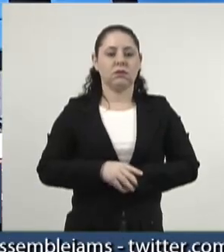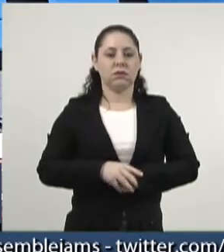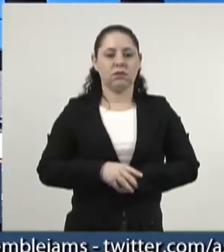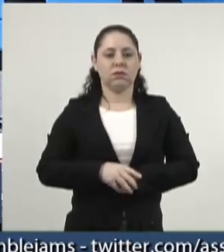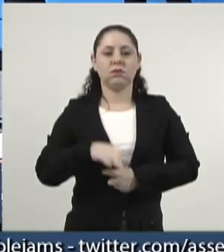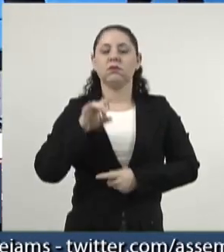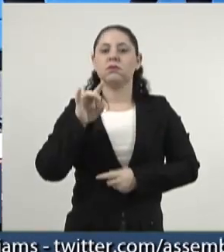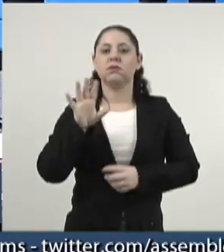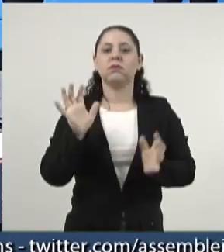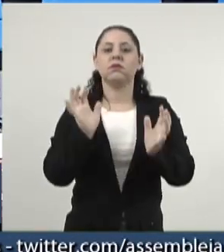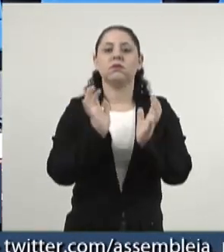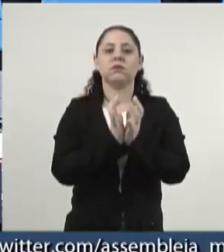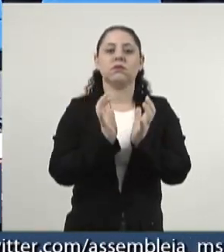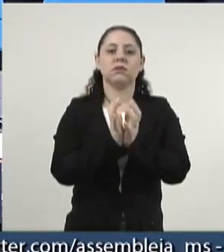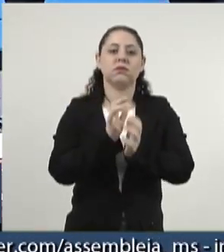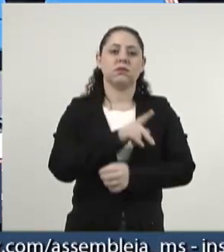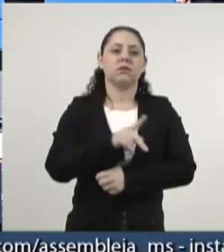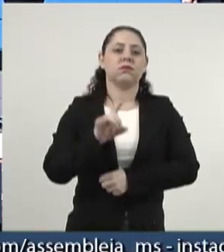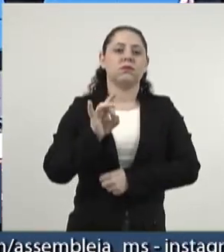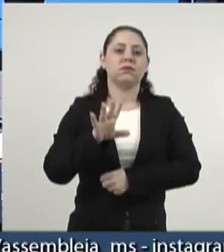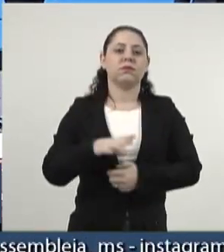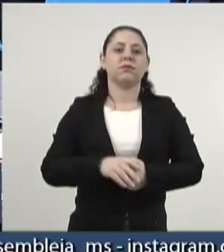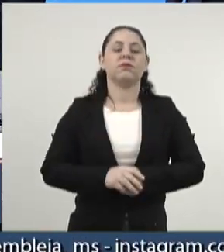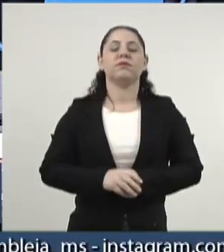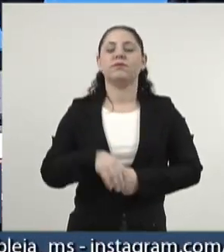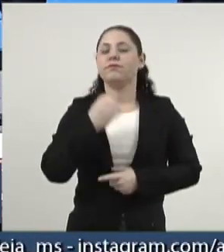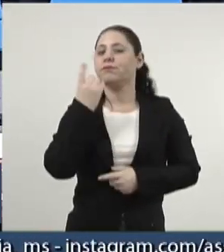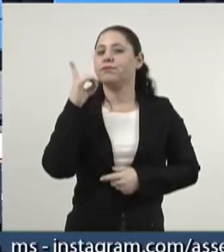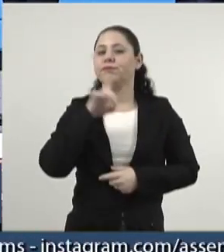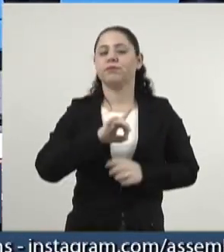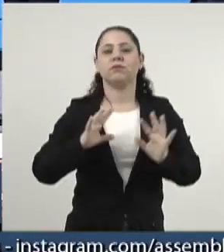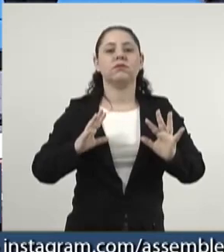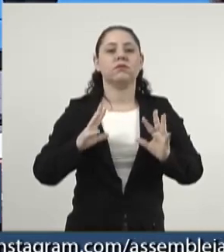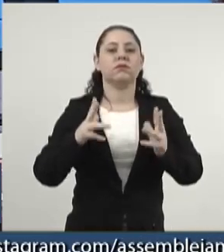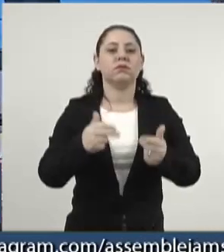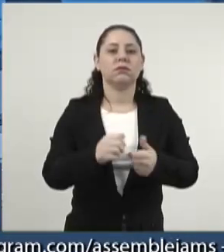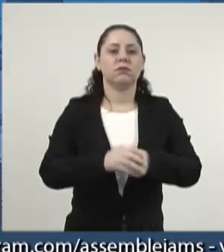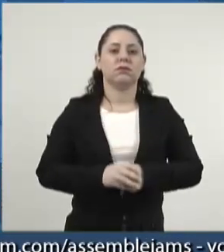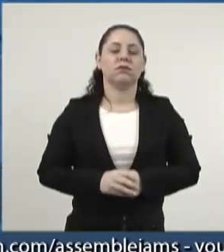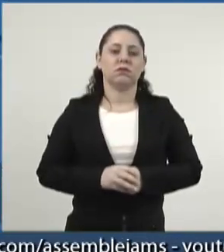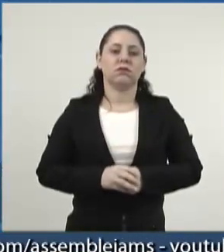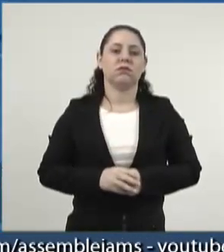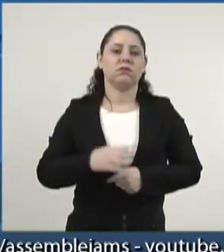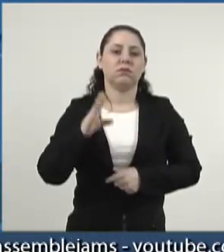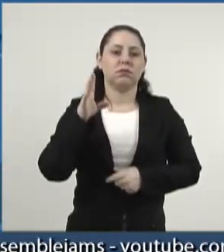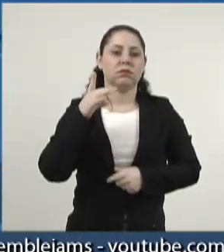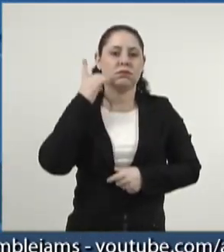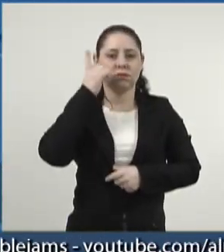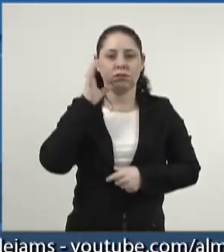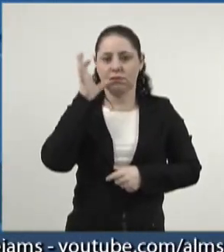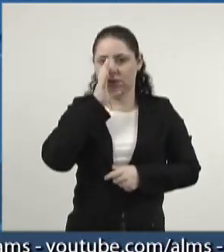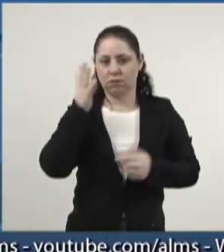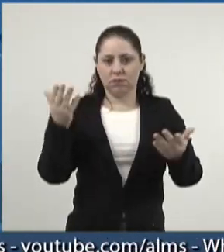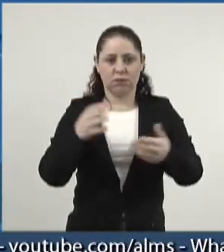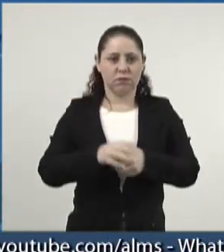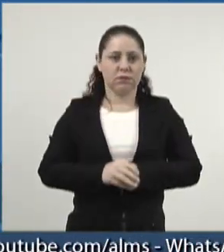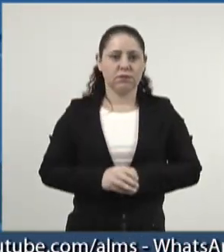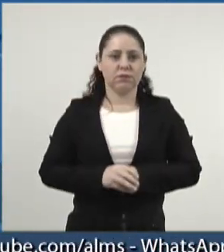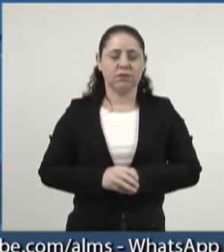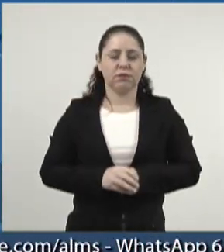Só no grupo, presidente, só no grupo. Bom dia a todos, nobres colegas, a todos que acompanham a sessão de hoje.